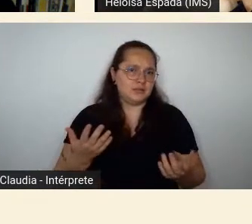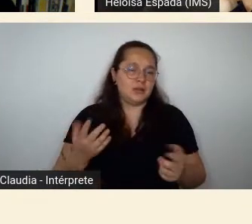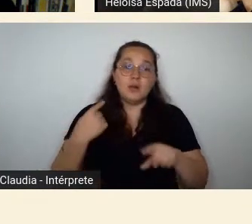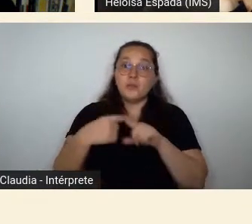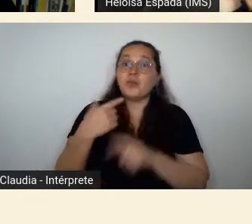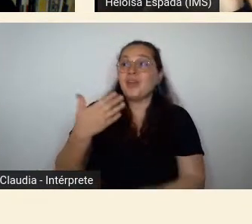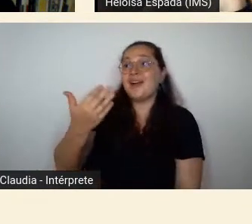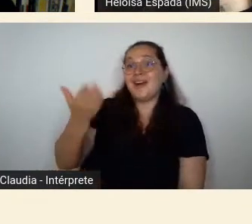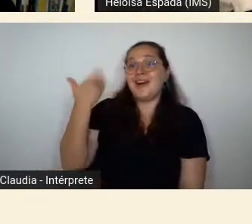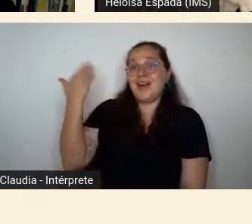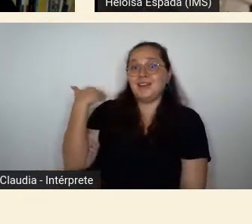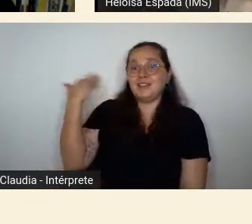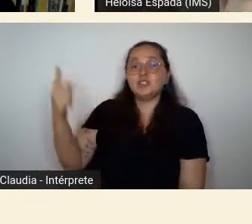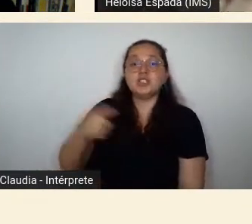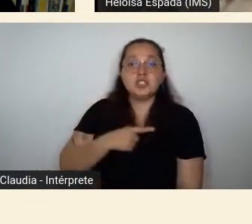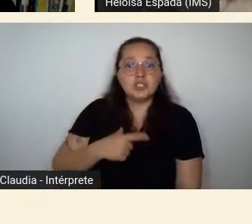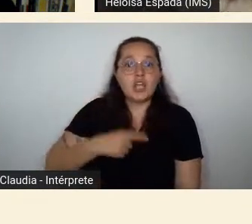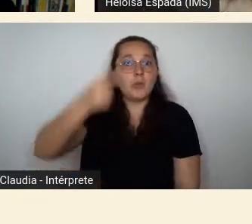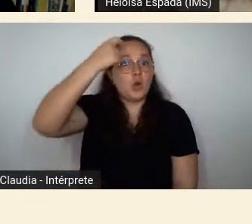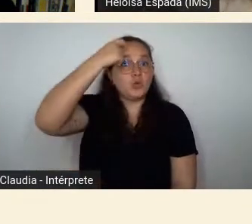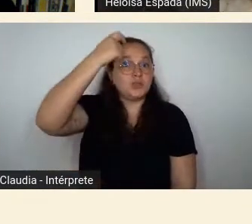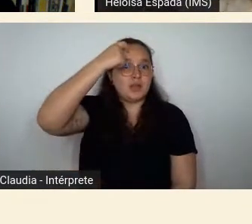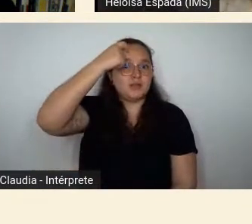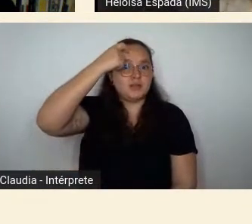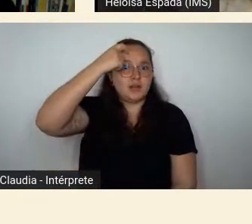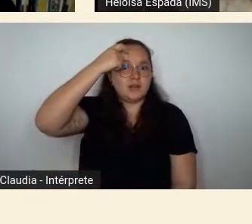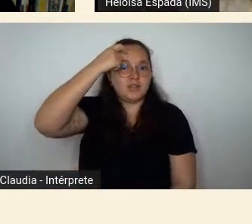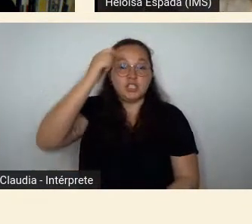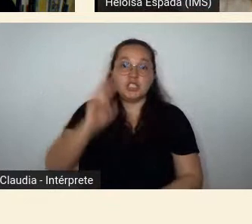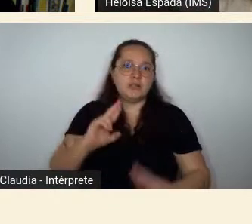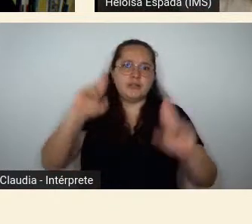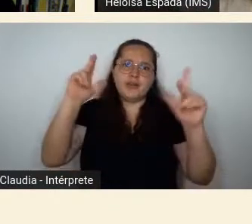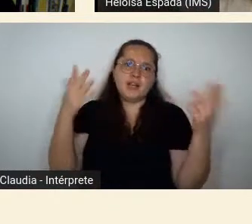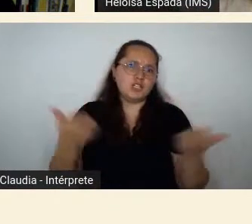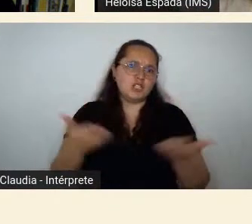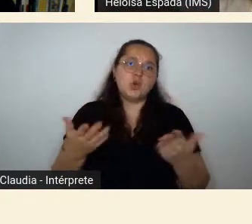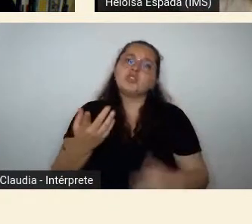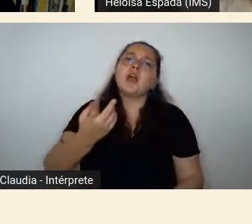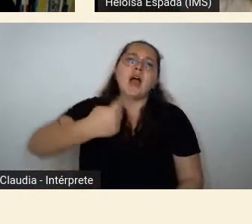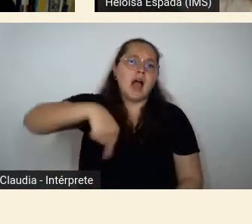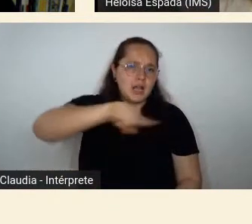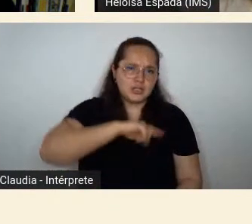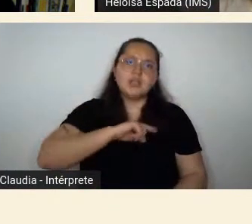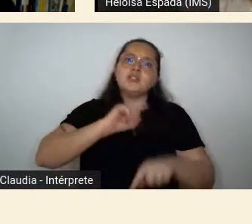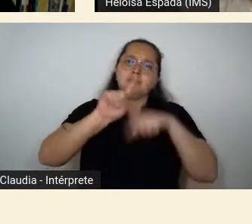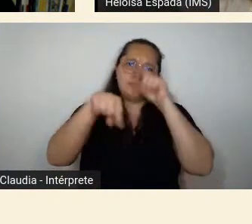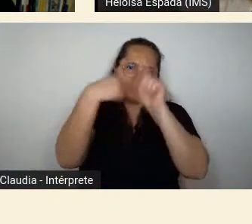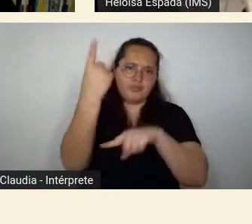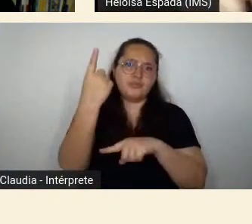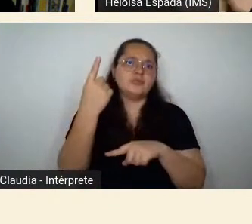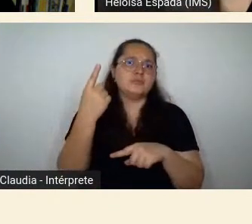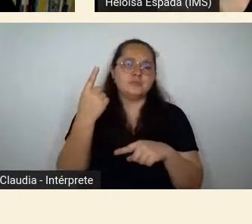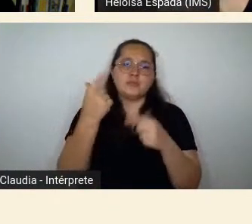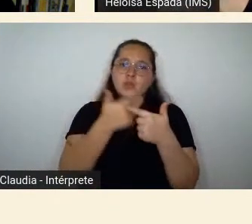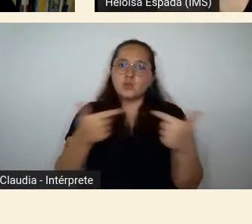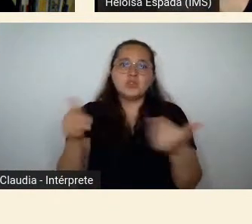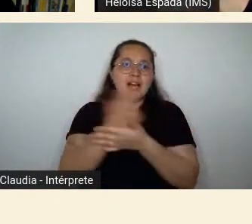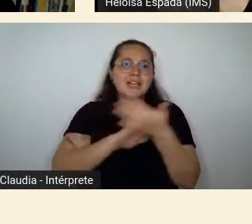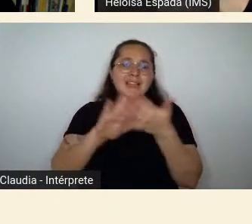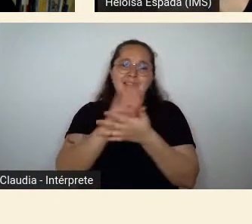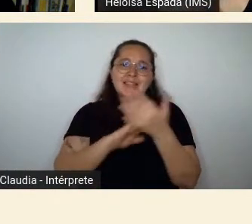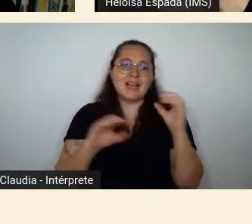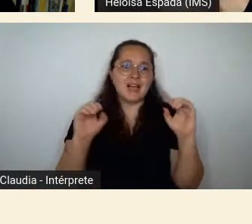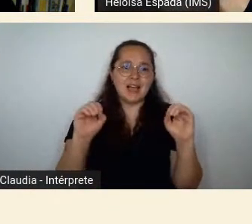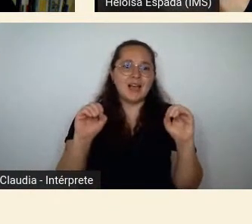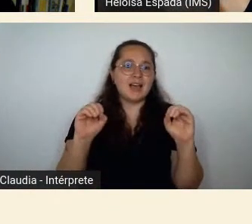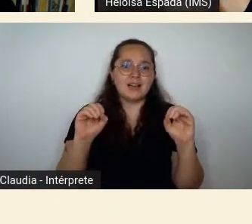ver as coisas que não existia naquela época nem em relação ao Monteiro Lobato nem ao Tintin perdão ao